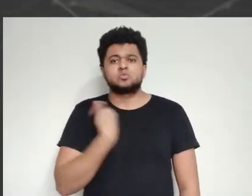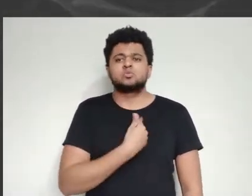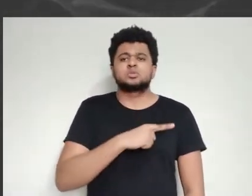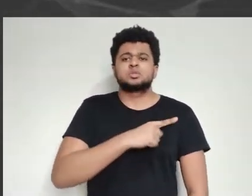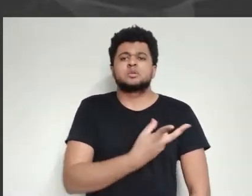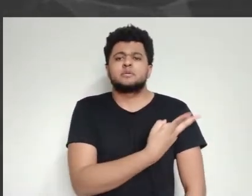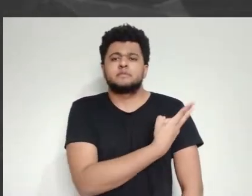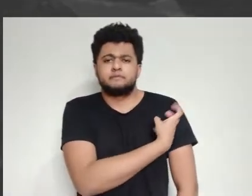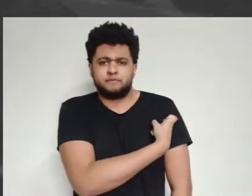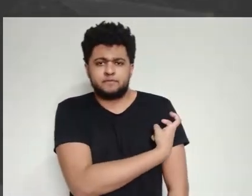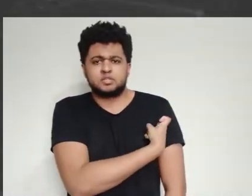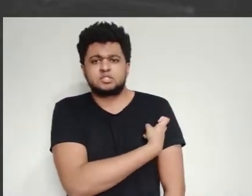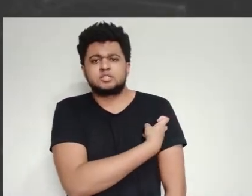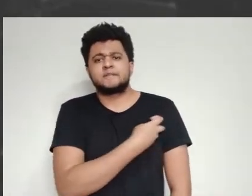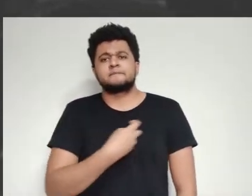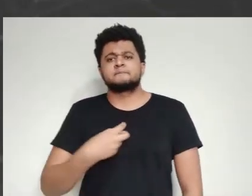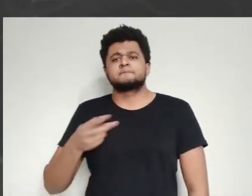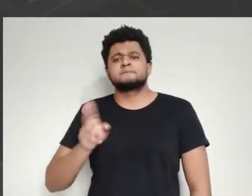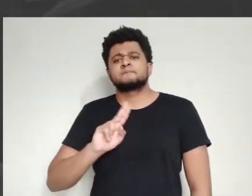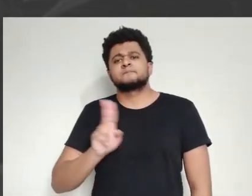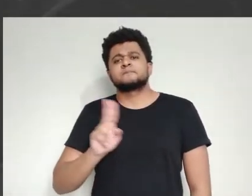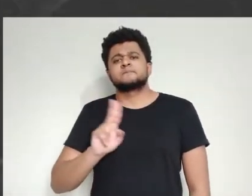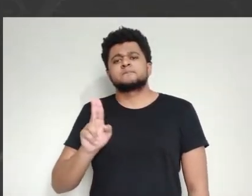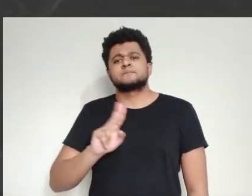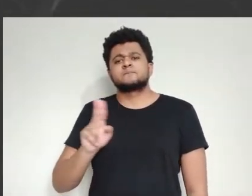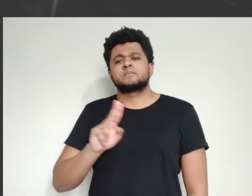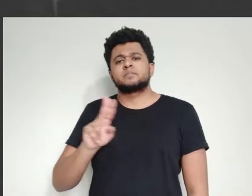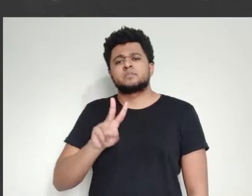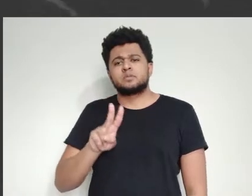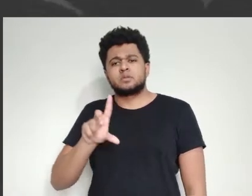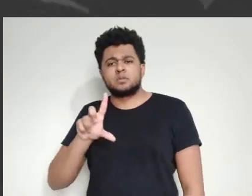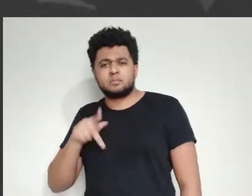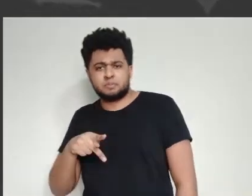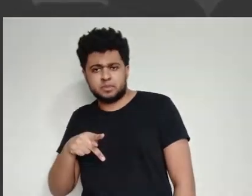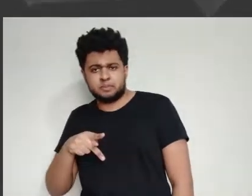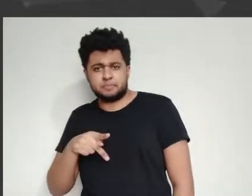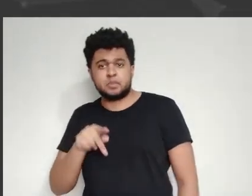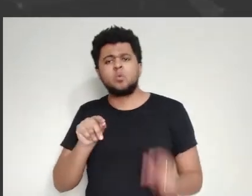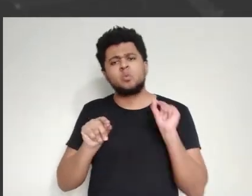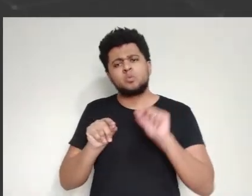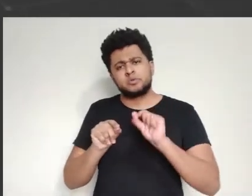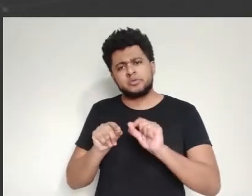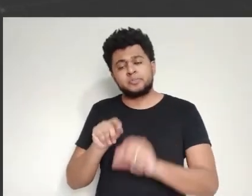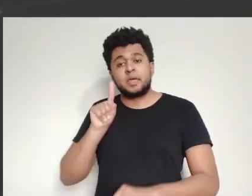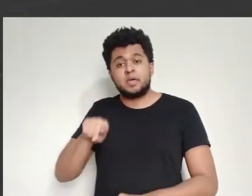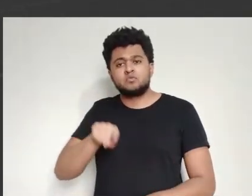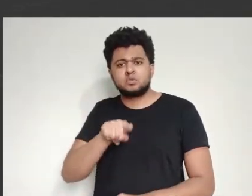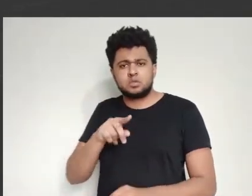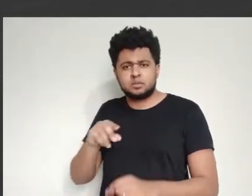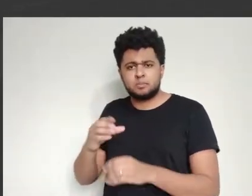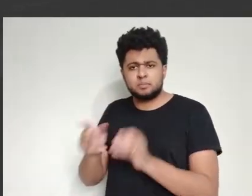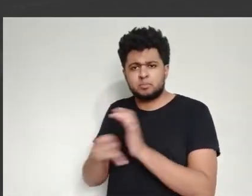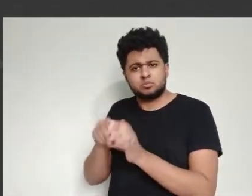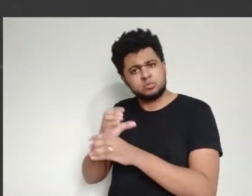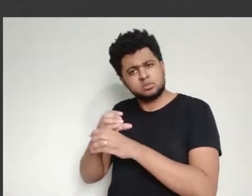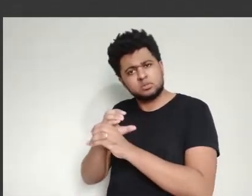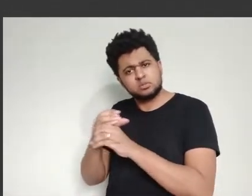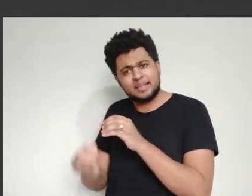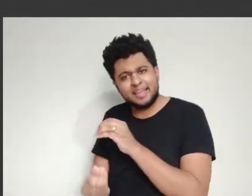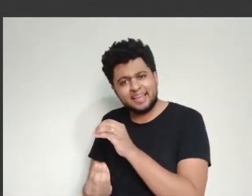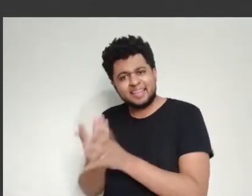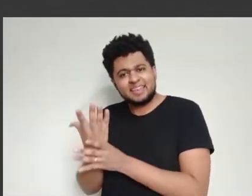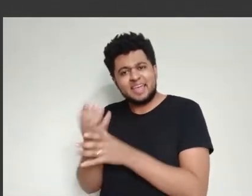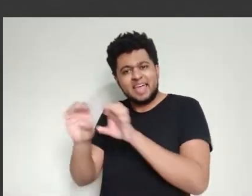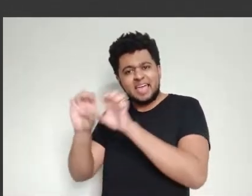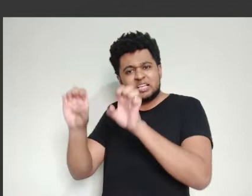caso do vírus da SARS-CoV-2, a vacina que está mais à frente é uma vacina de RNA, por